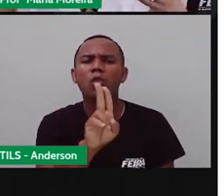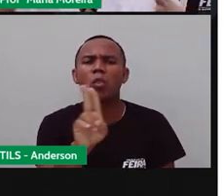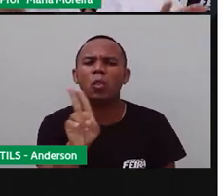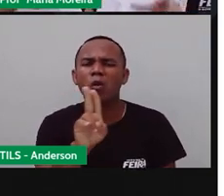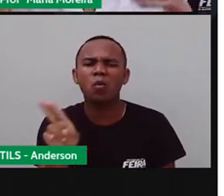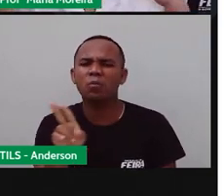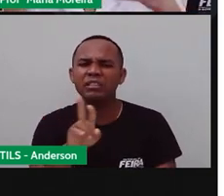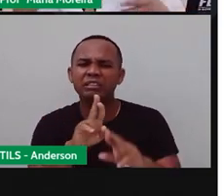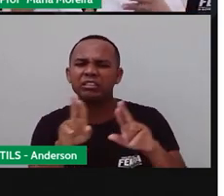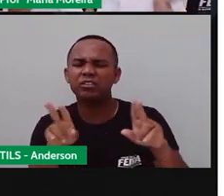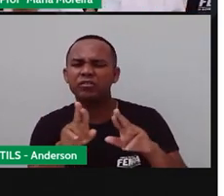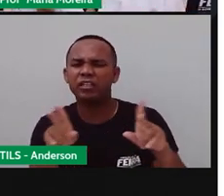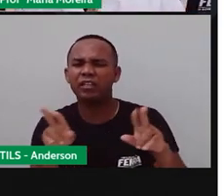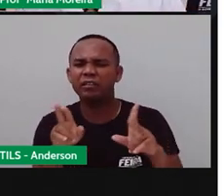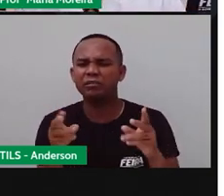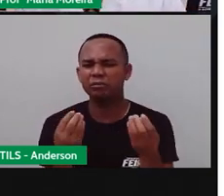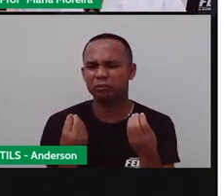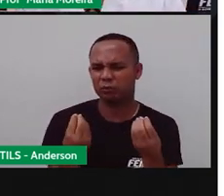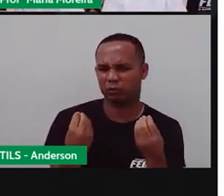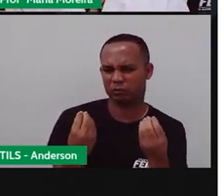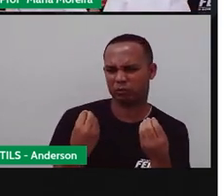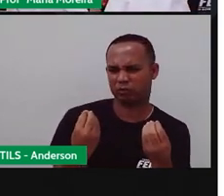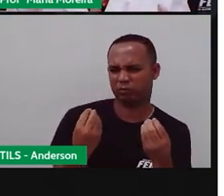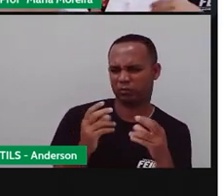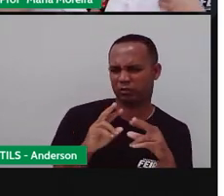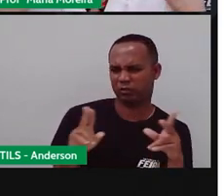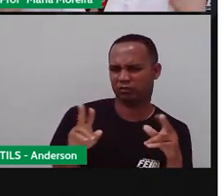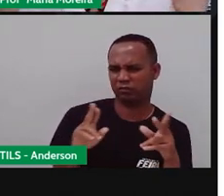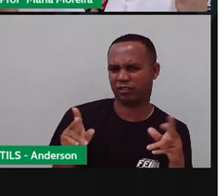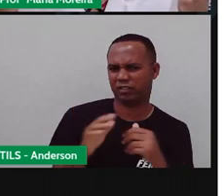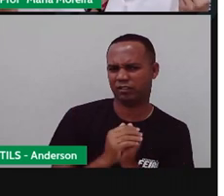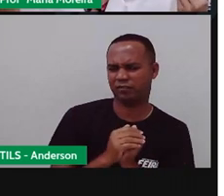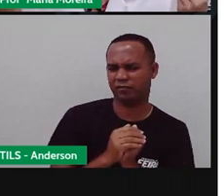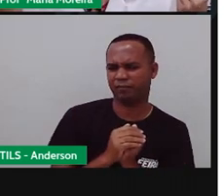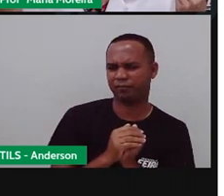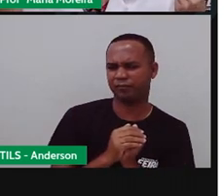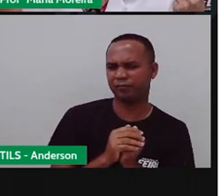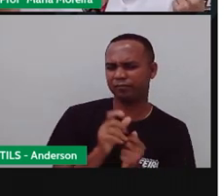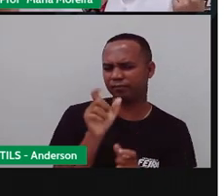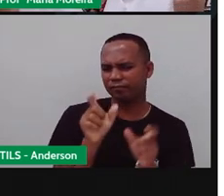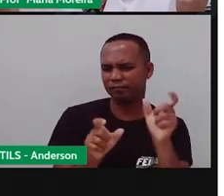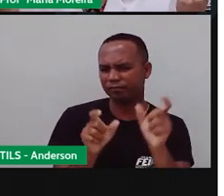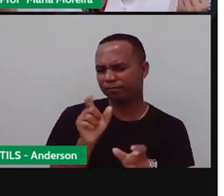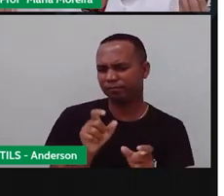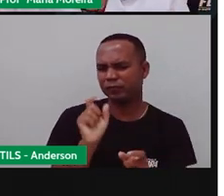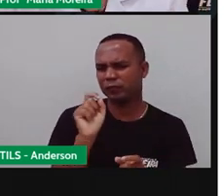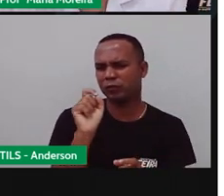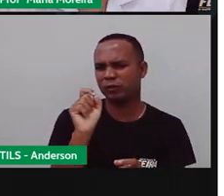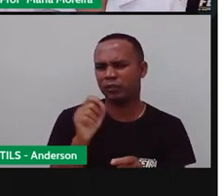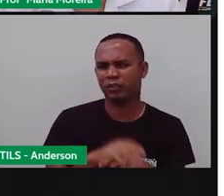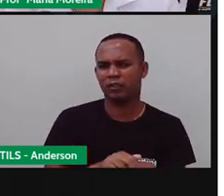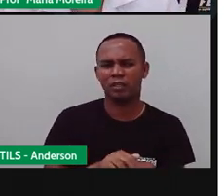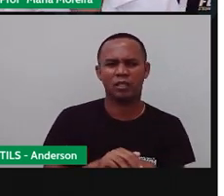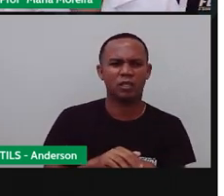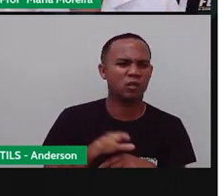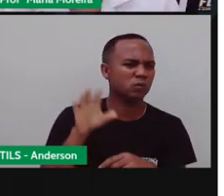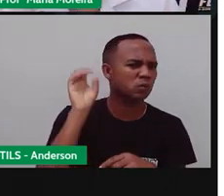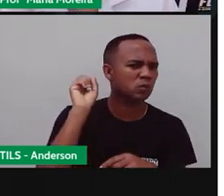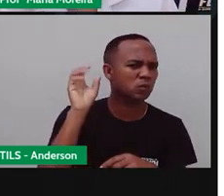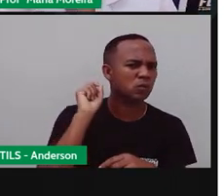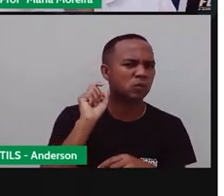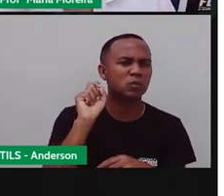estranhos, né, que a fica, poxa, o que será isso? Fazem referência ao quê? Ao quê? A um som.